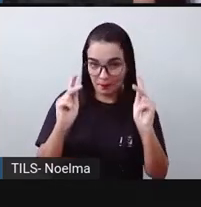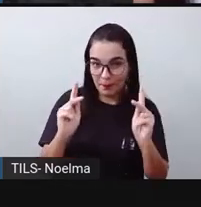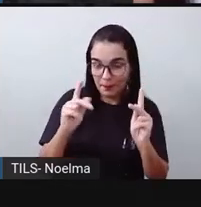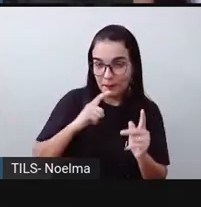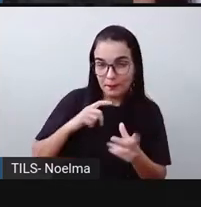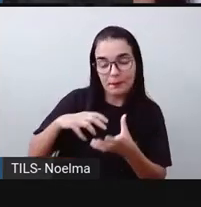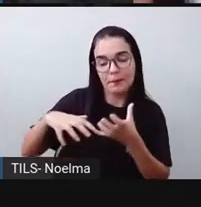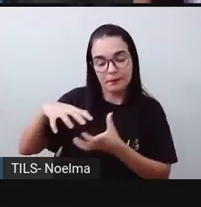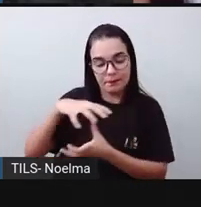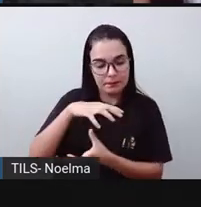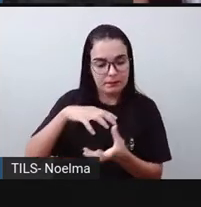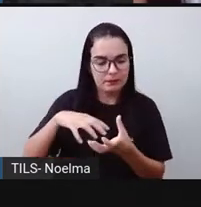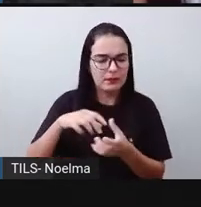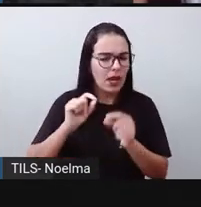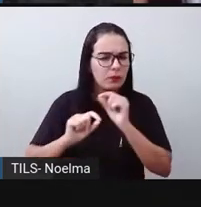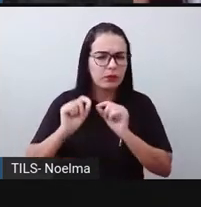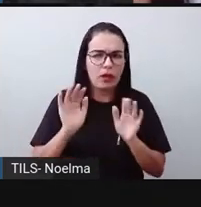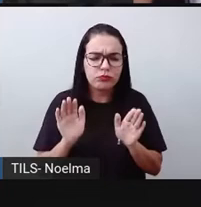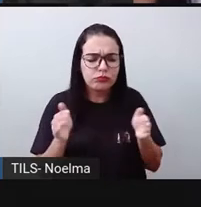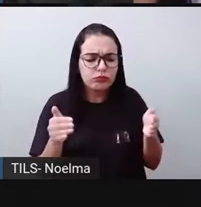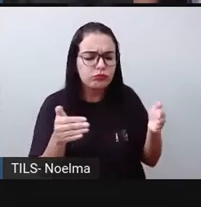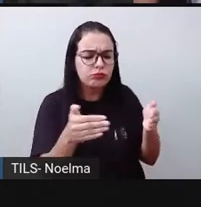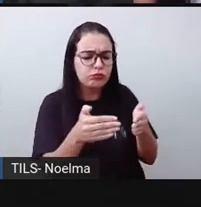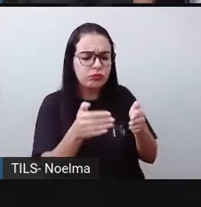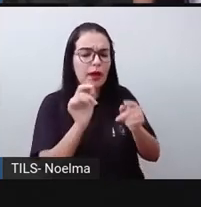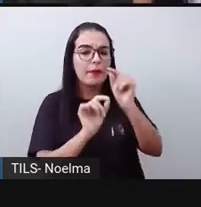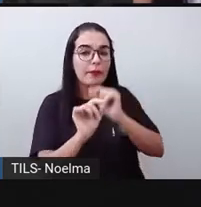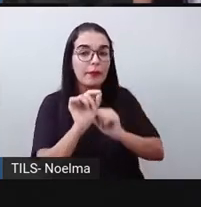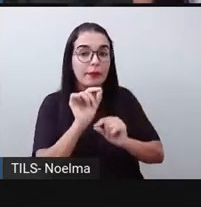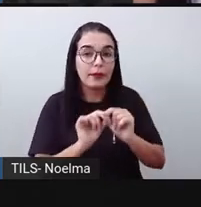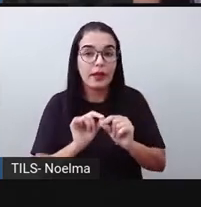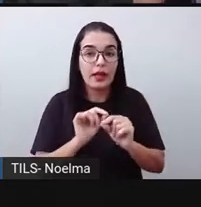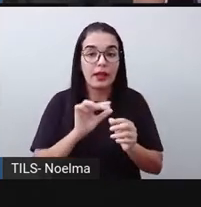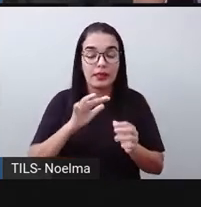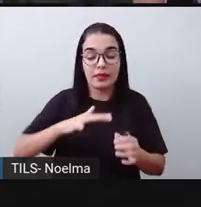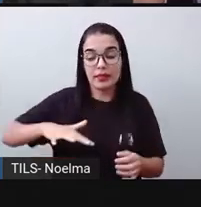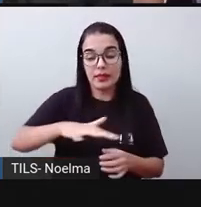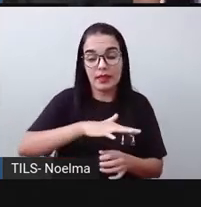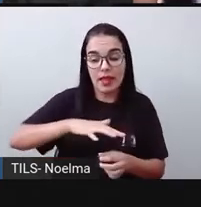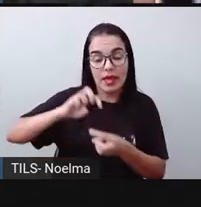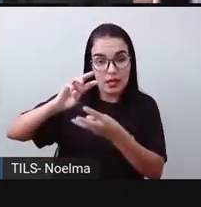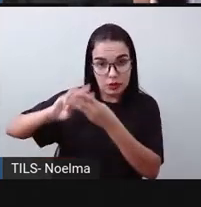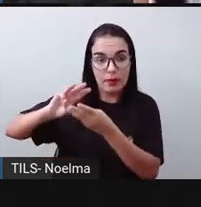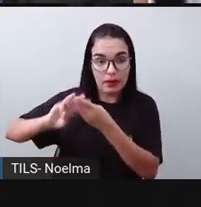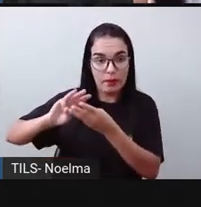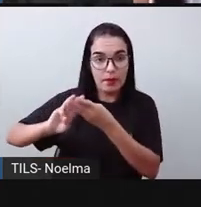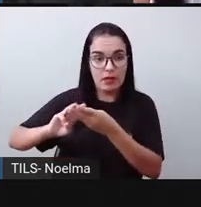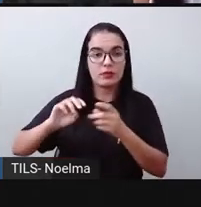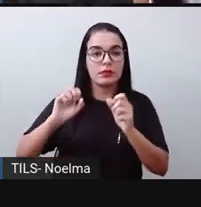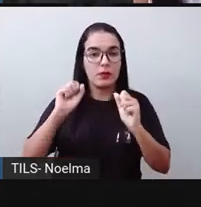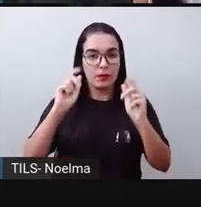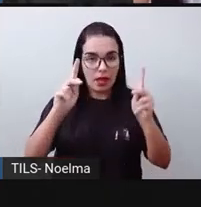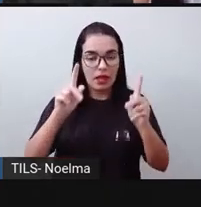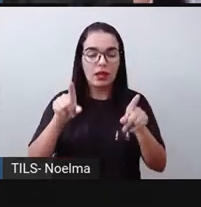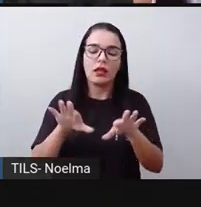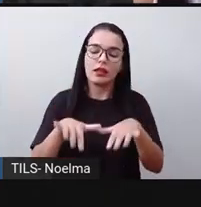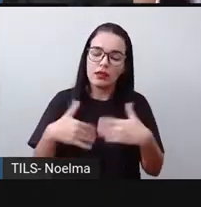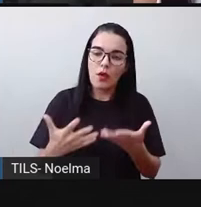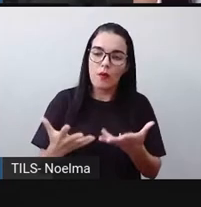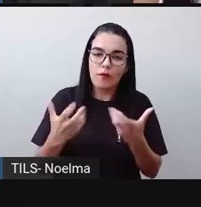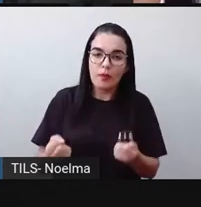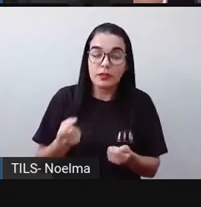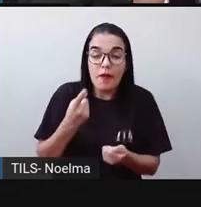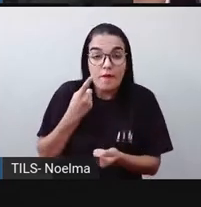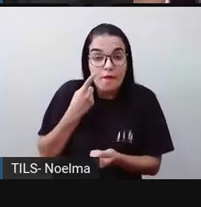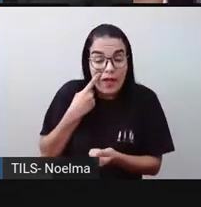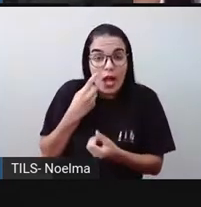ter um direcionamento maior dado área de matemática e aí a gente vai observar como